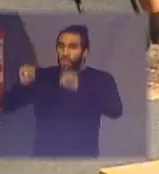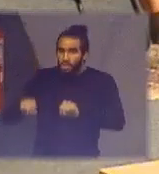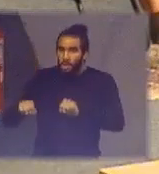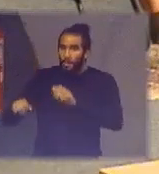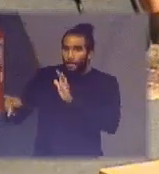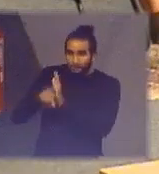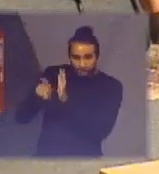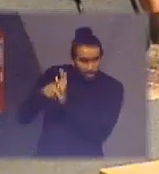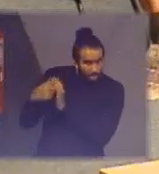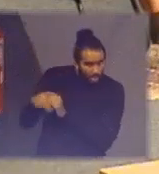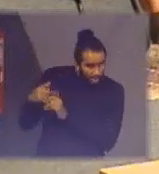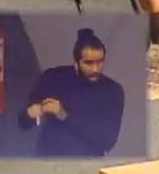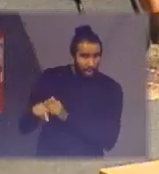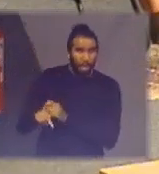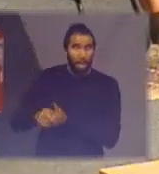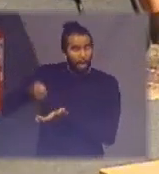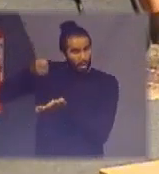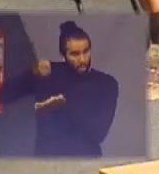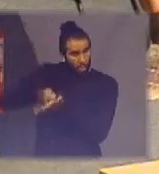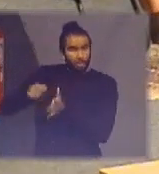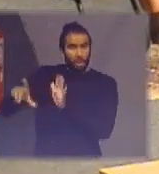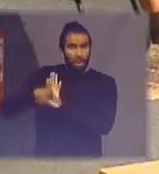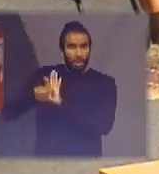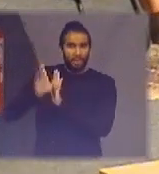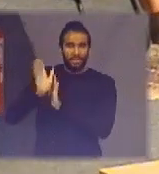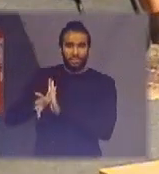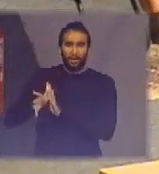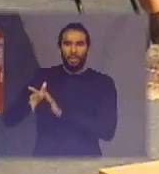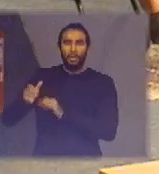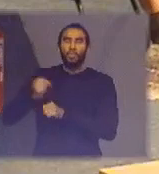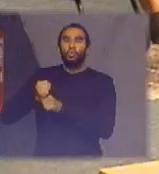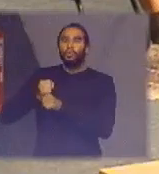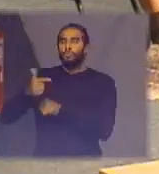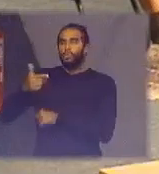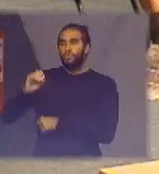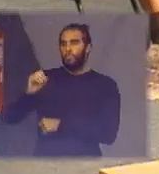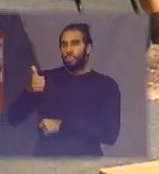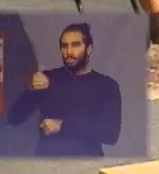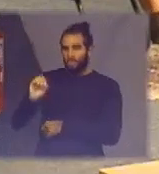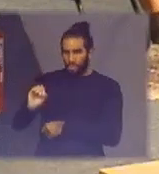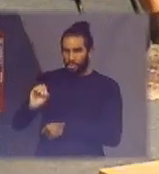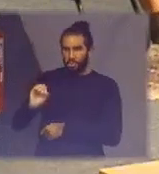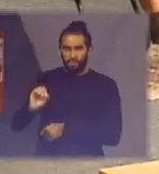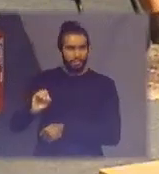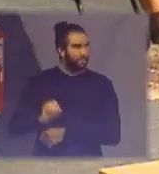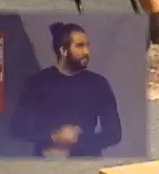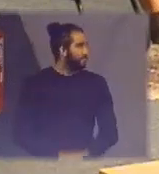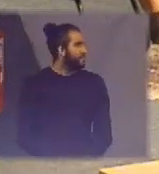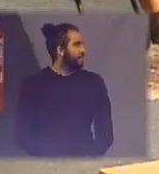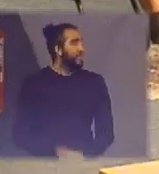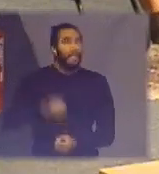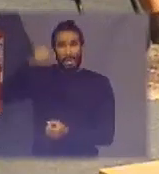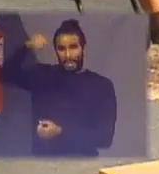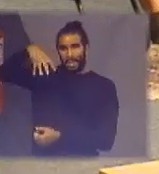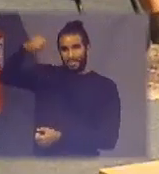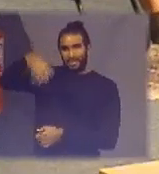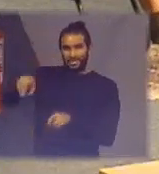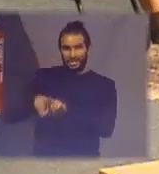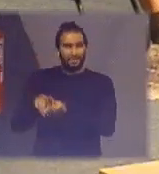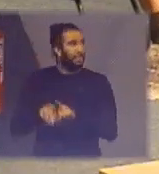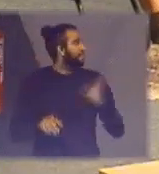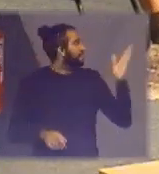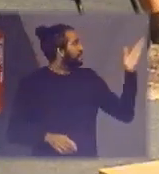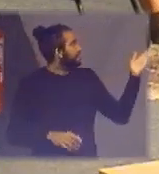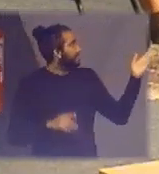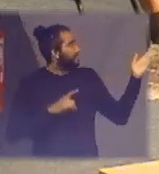próprio dela é lei também desde 2010 com lâmpadas também perguntando se a Green Electro não tem